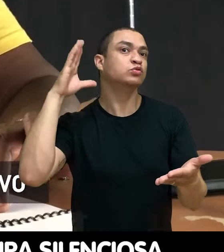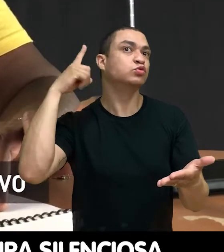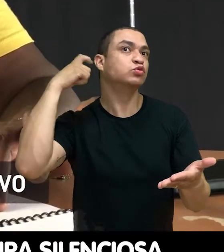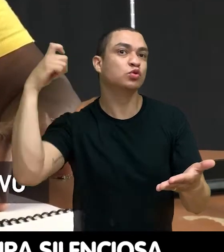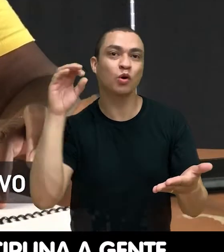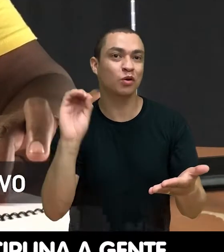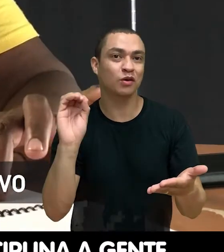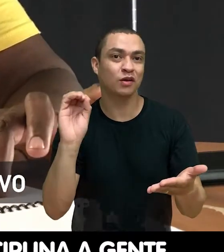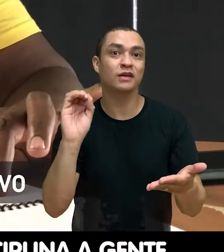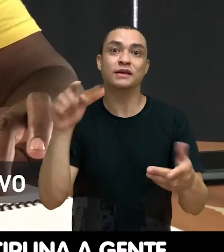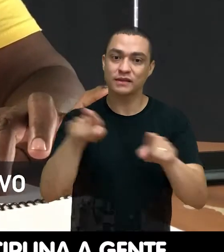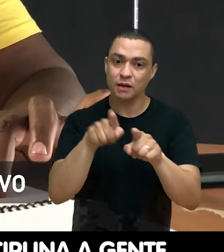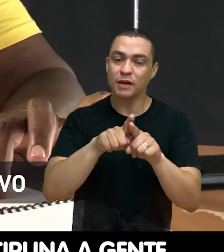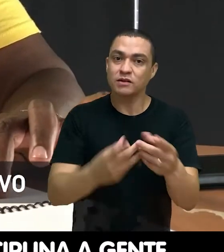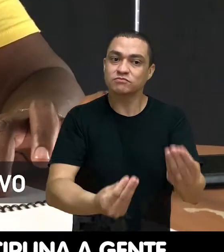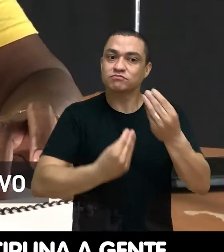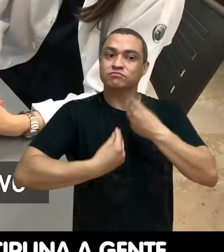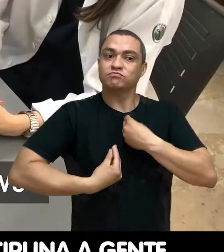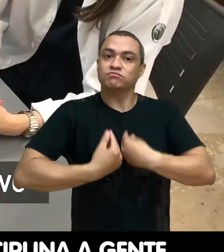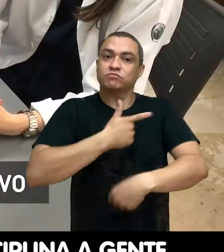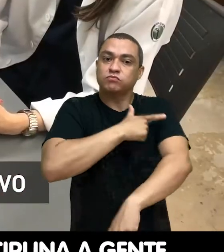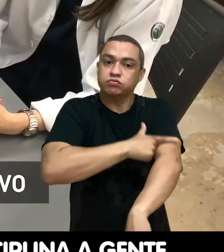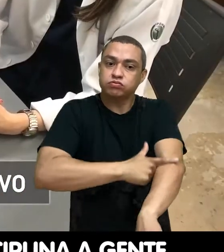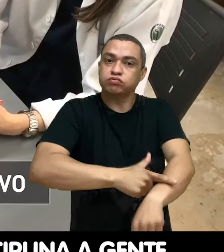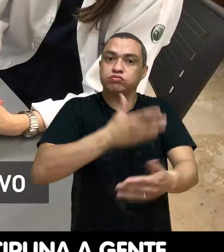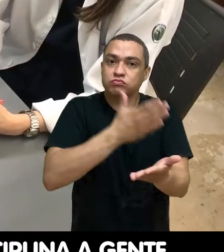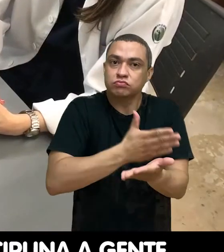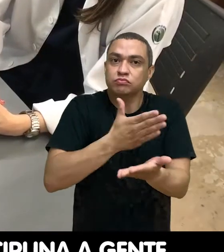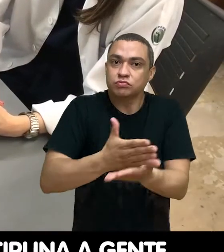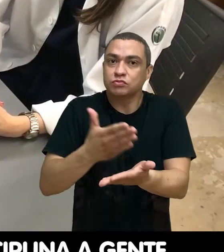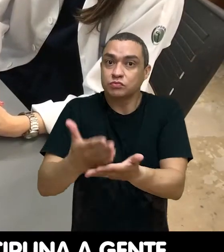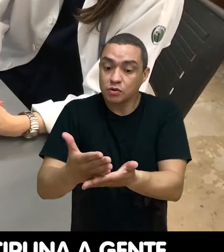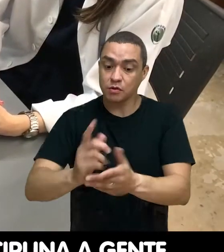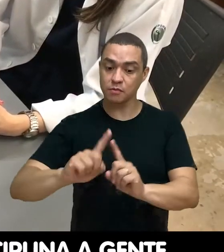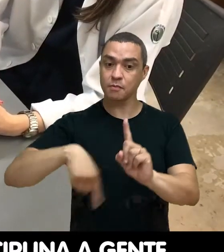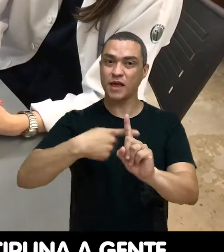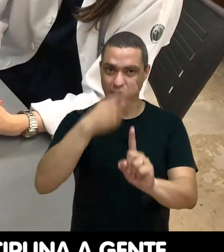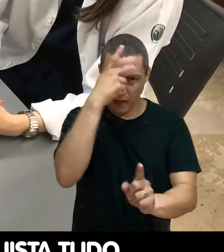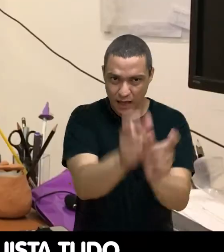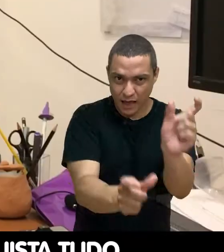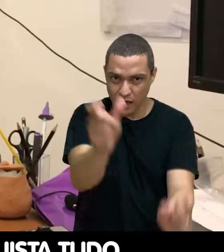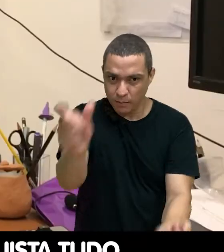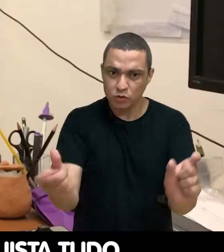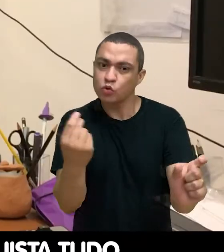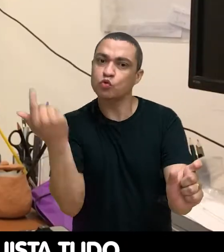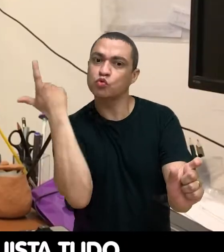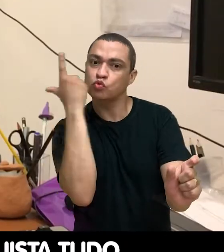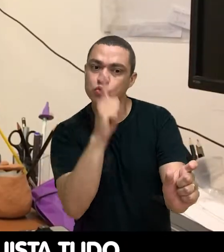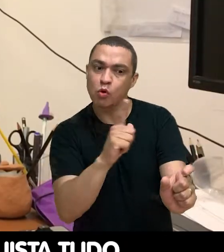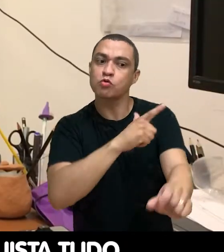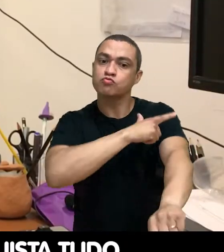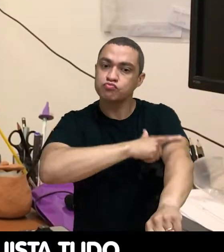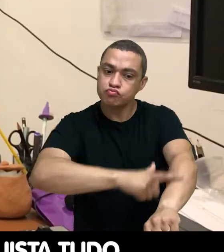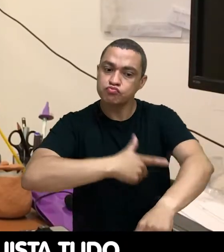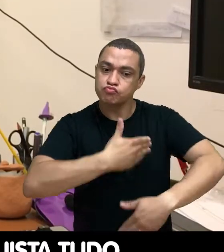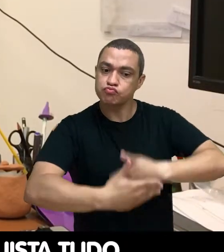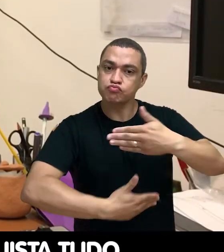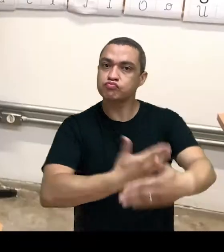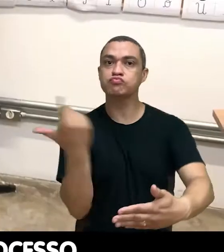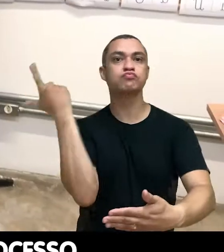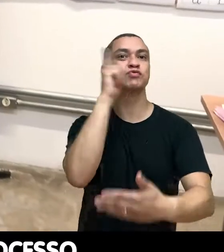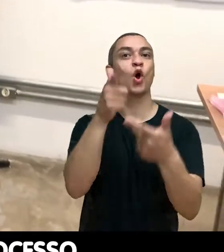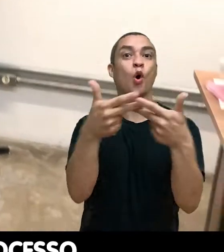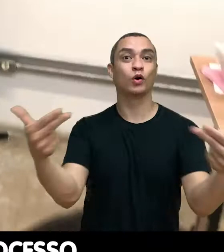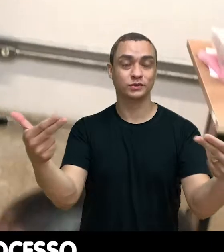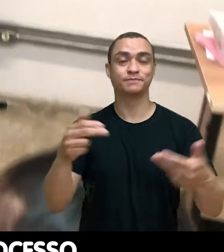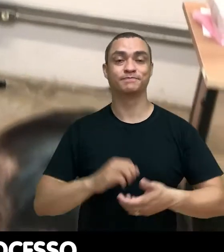silenciosa. E ele também traz disciplina. E com a disciplina a gente ensina muitos pacientes que se conquista tudo.